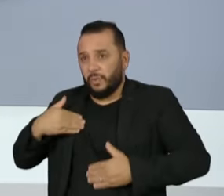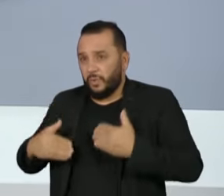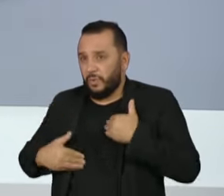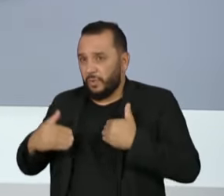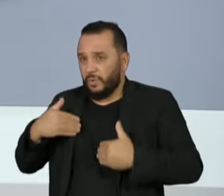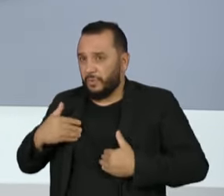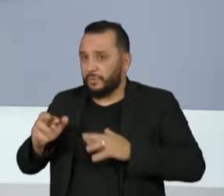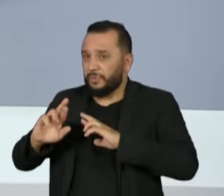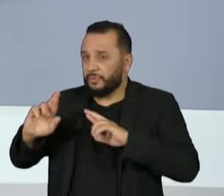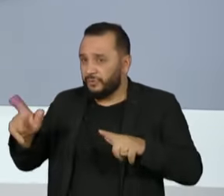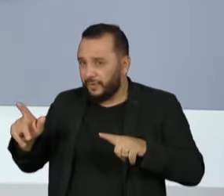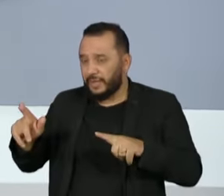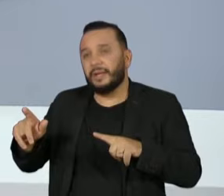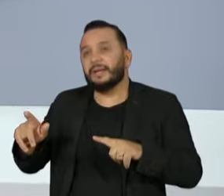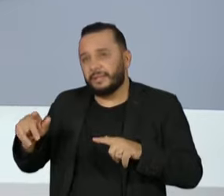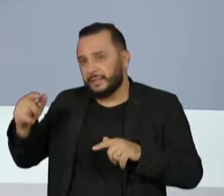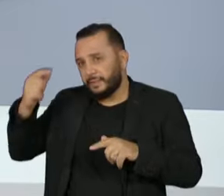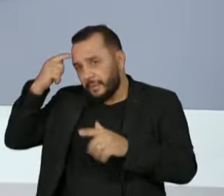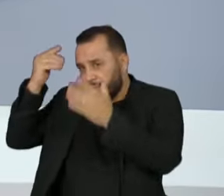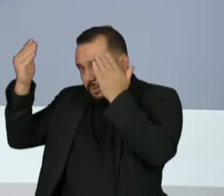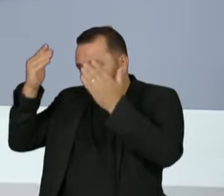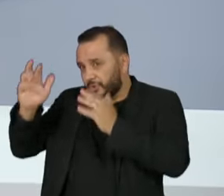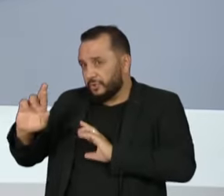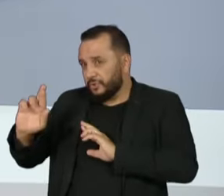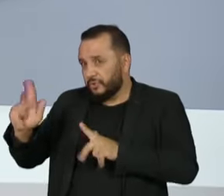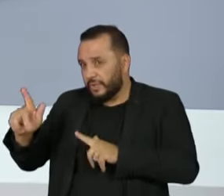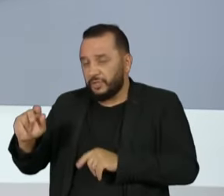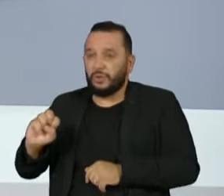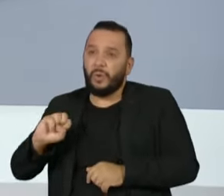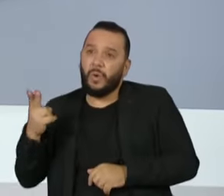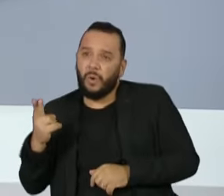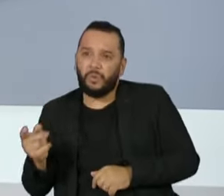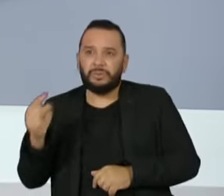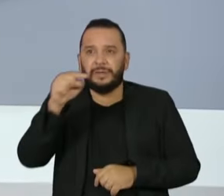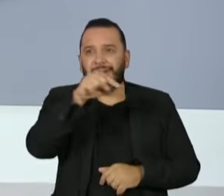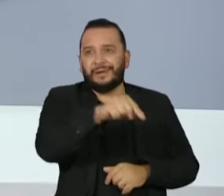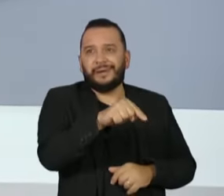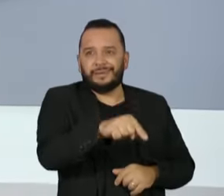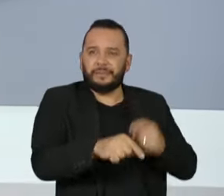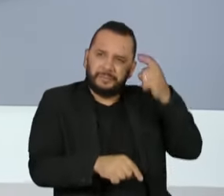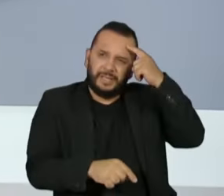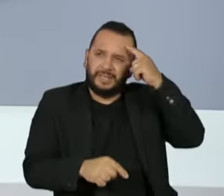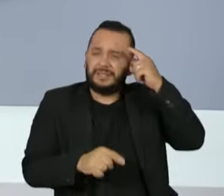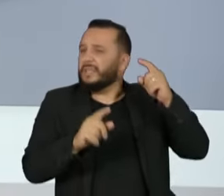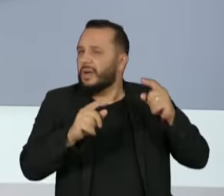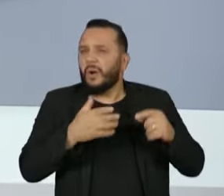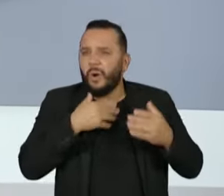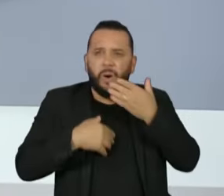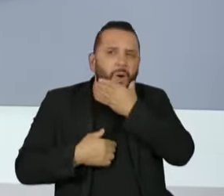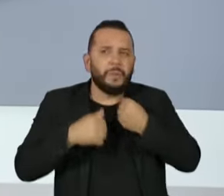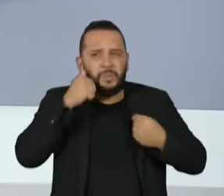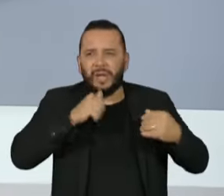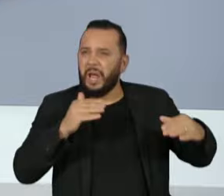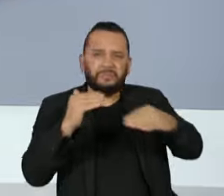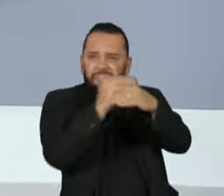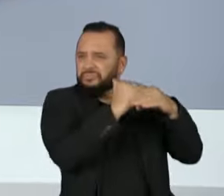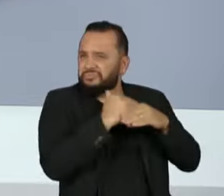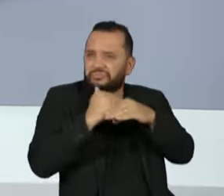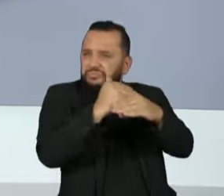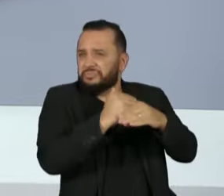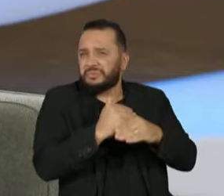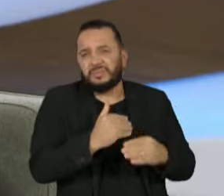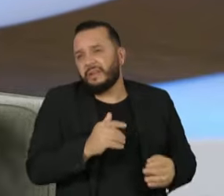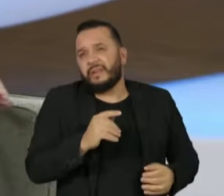inclusive, as escolhas profissionais e habilidades da mulher ou a que diz que isso tudo é uma construção social e um